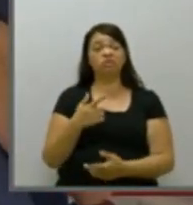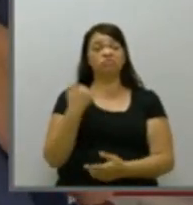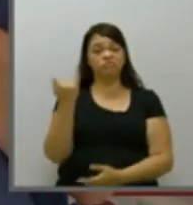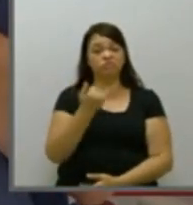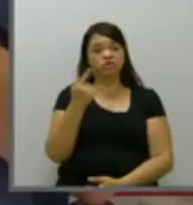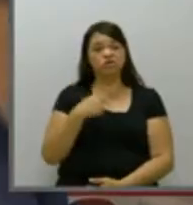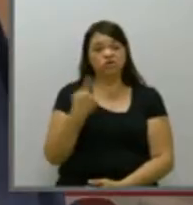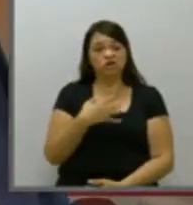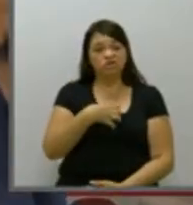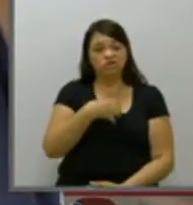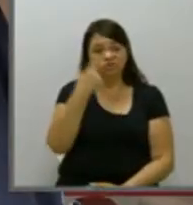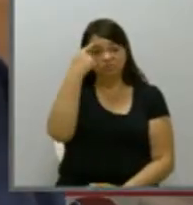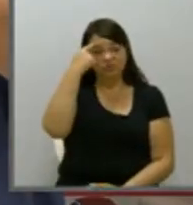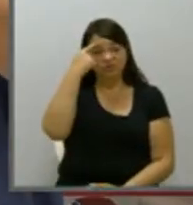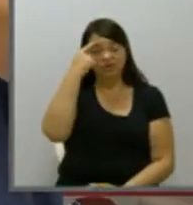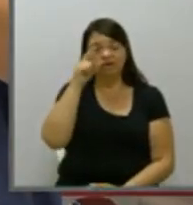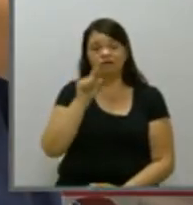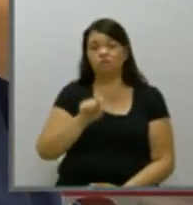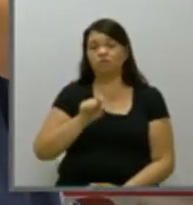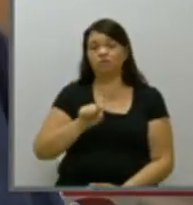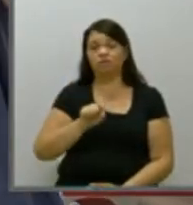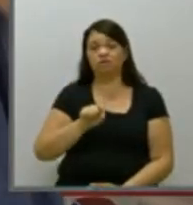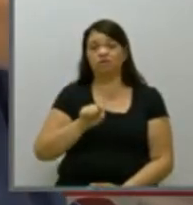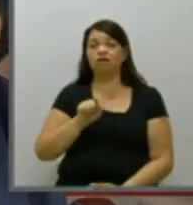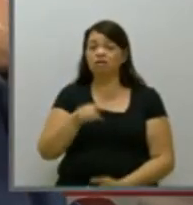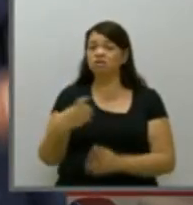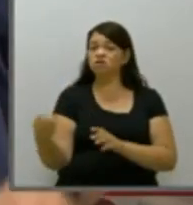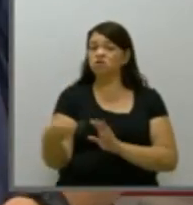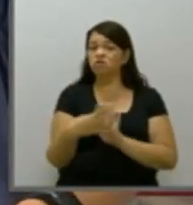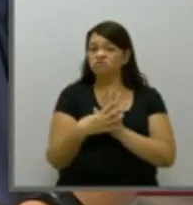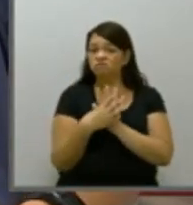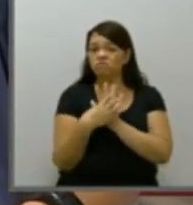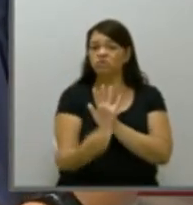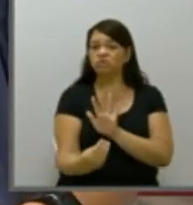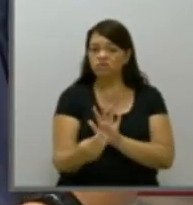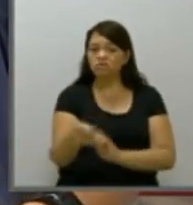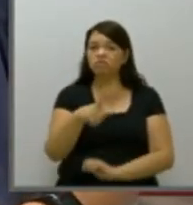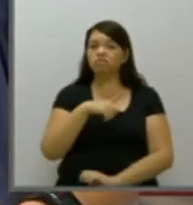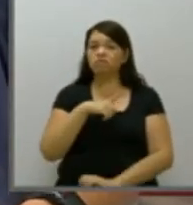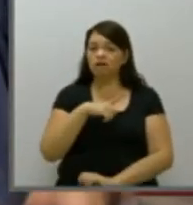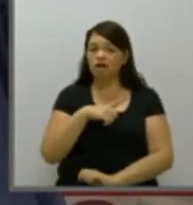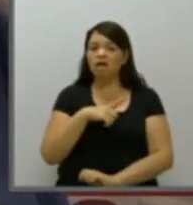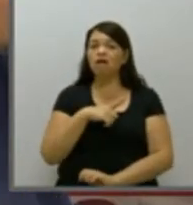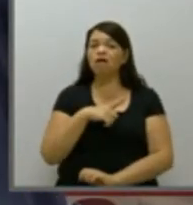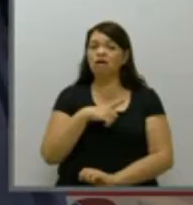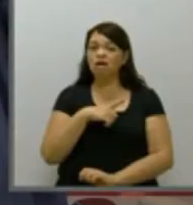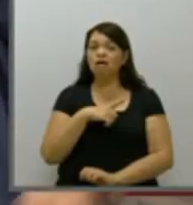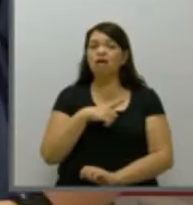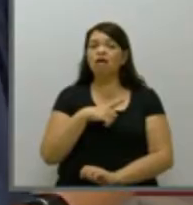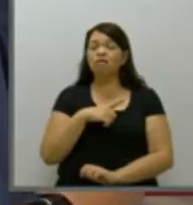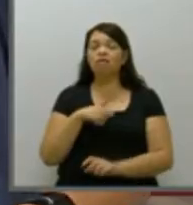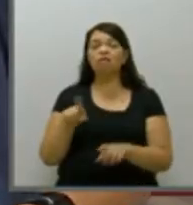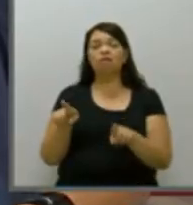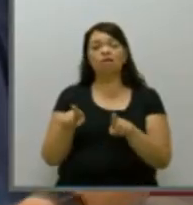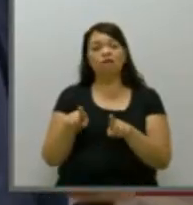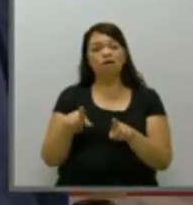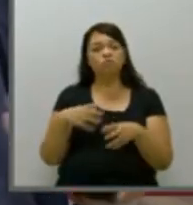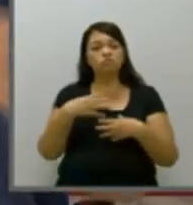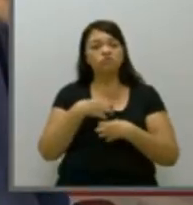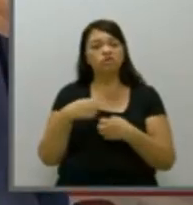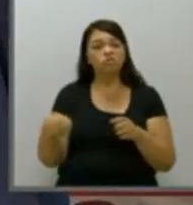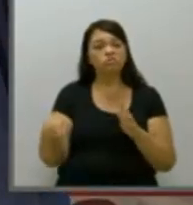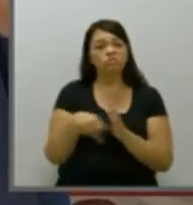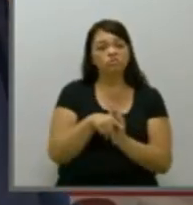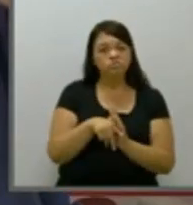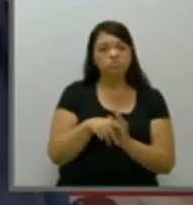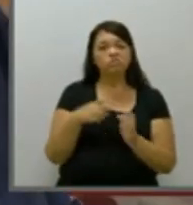modo de pensar, que esse novo modelo passe também pelo município de Gravataí e pelos municípios da nossa União. Por